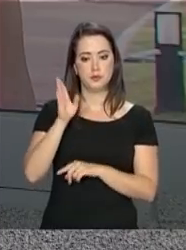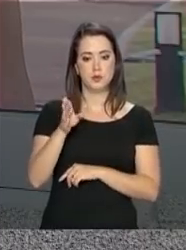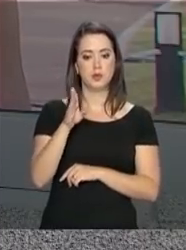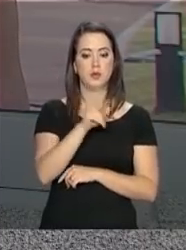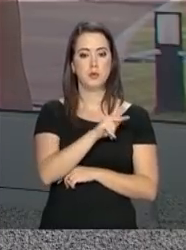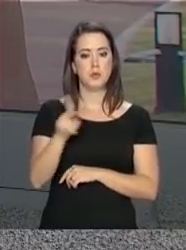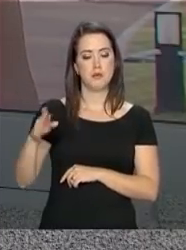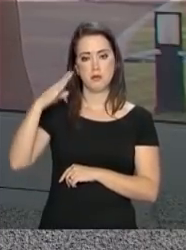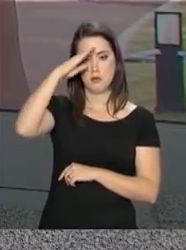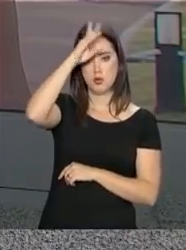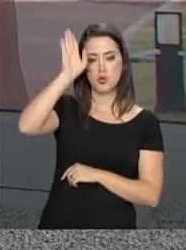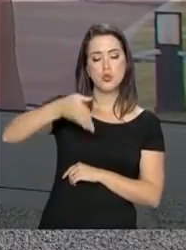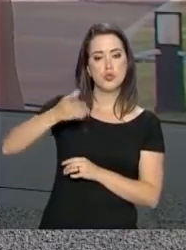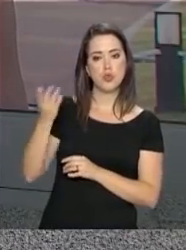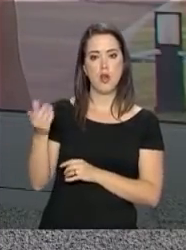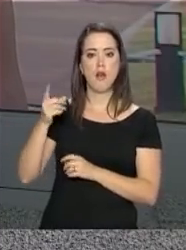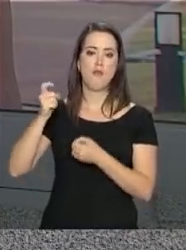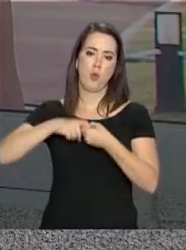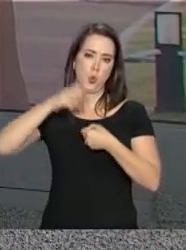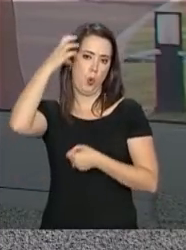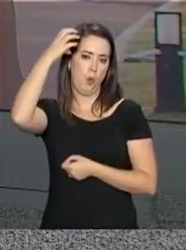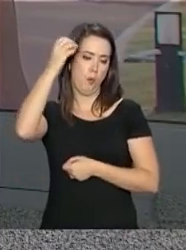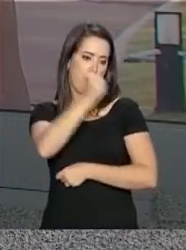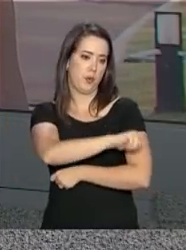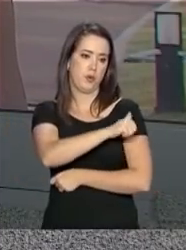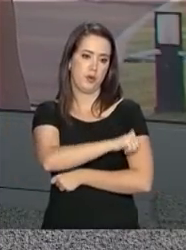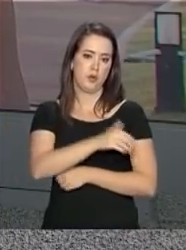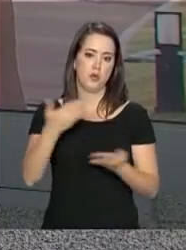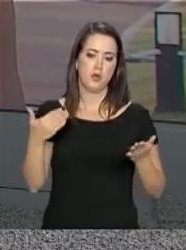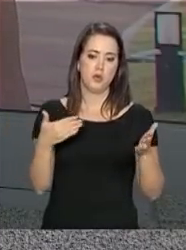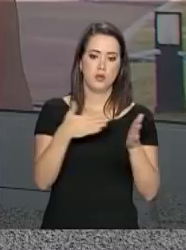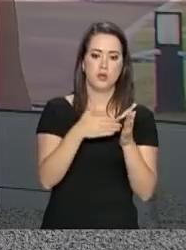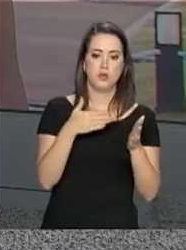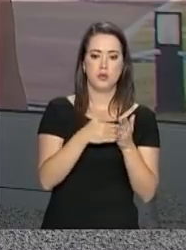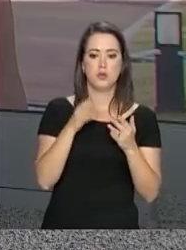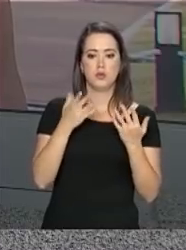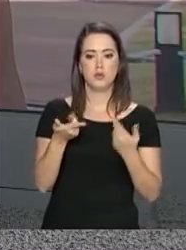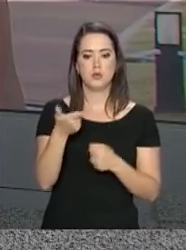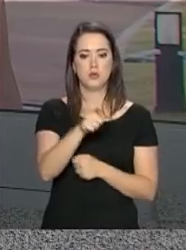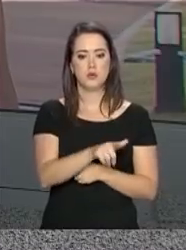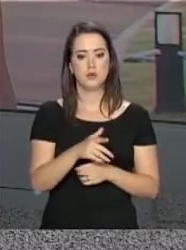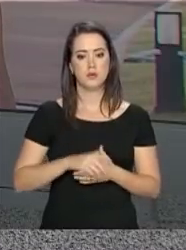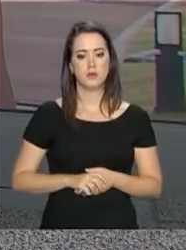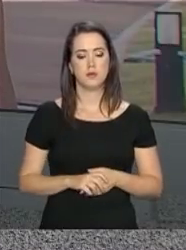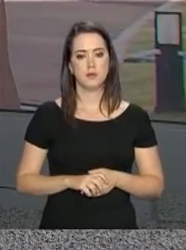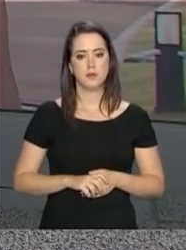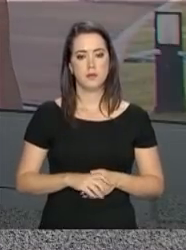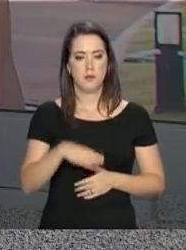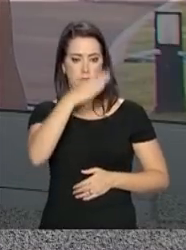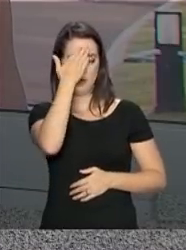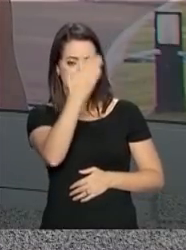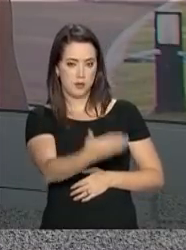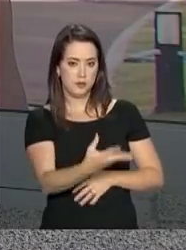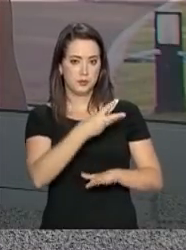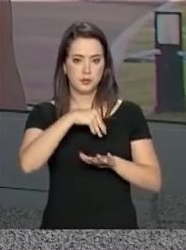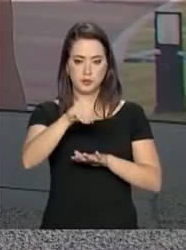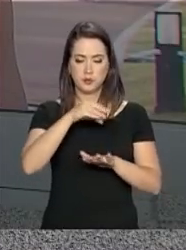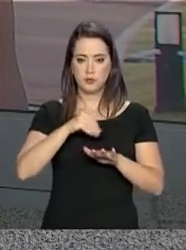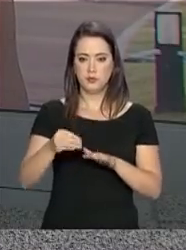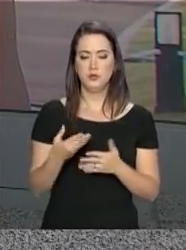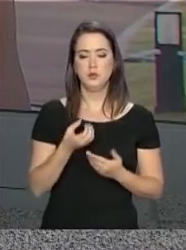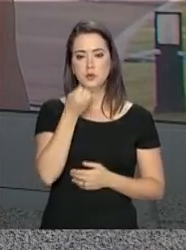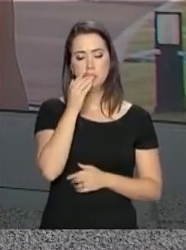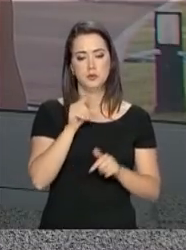Bolsonaro já embarcou de volta para o Rio de Janeiro. Hoje foi o último dia dele aqui em Brasília. Eu volto com você. Muito obrigada pelas informações,